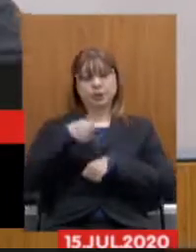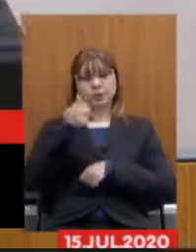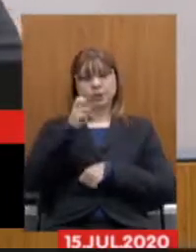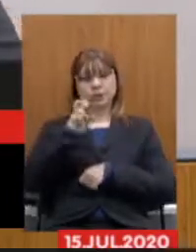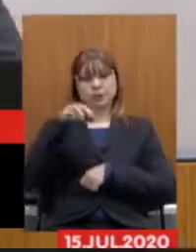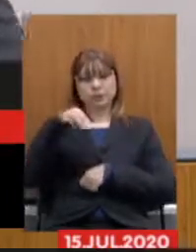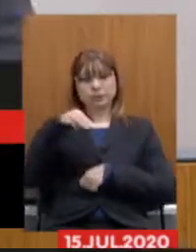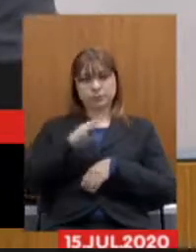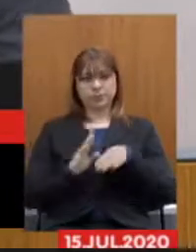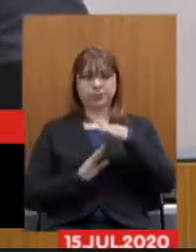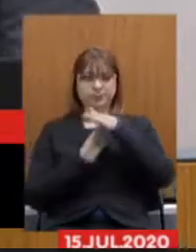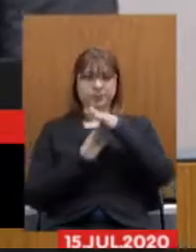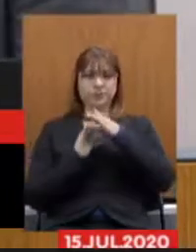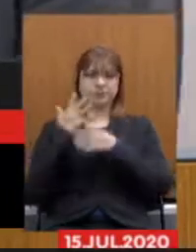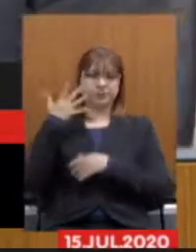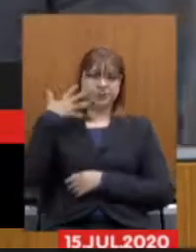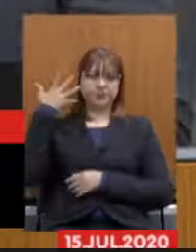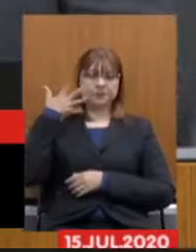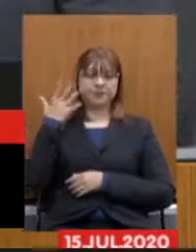exposição